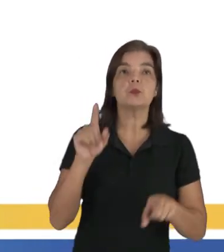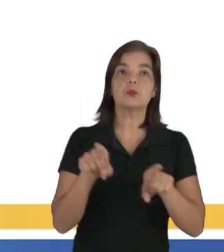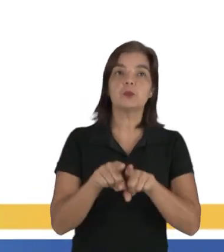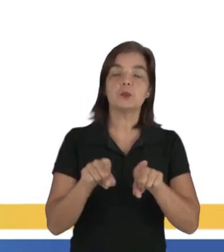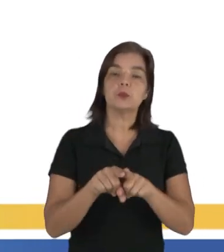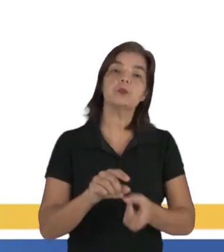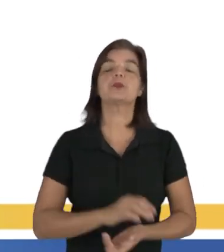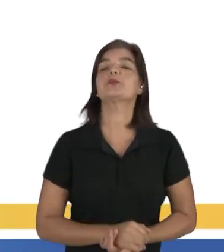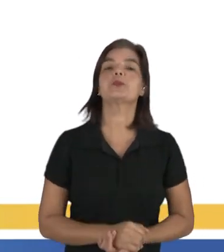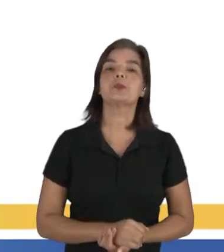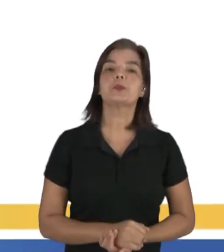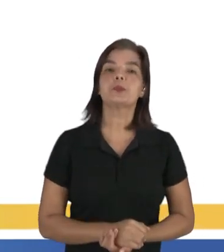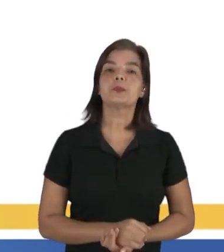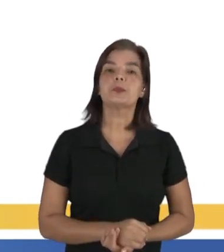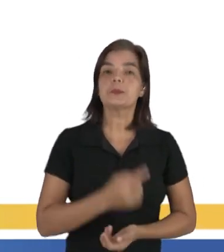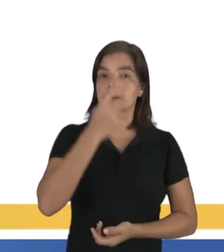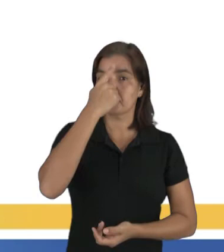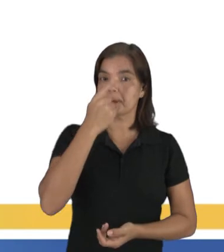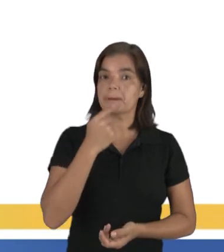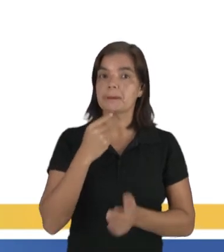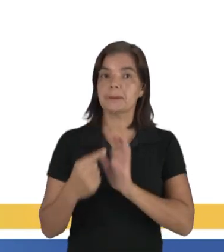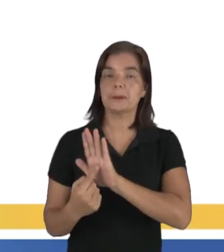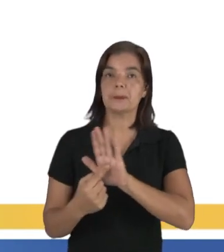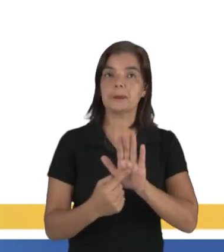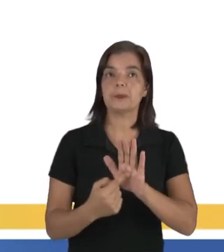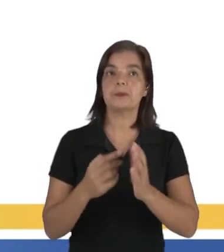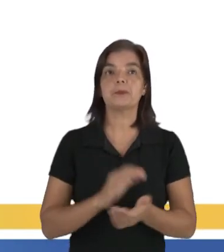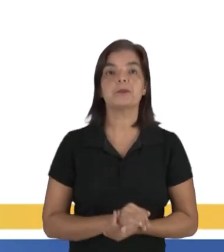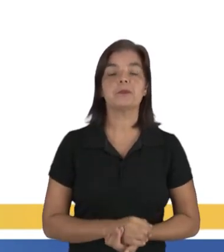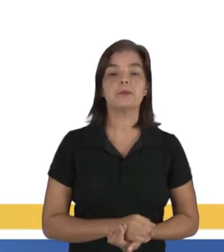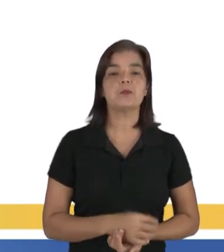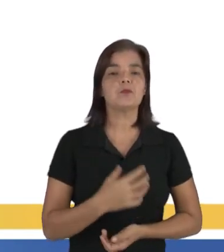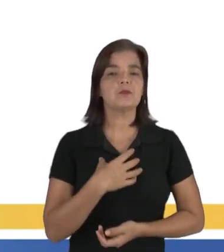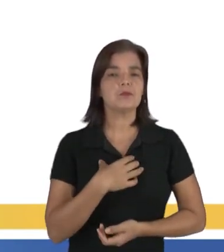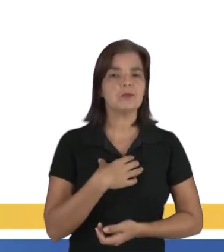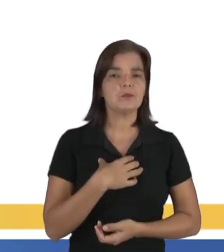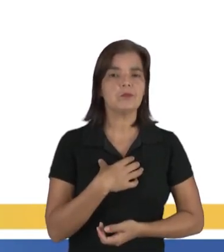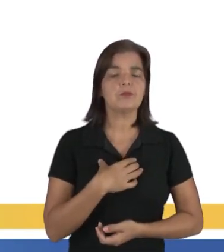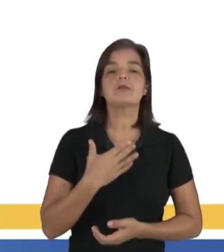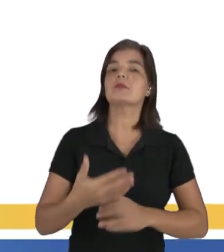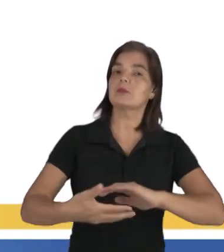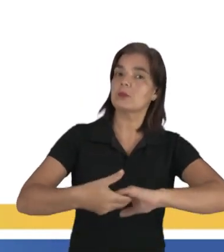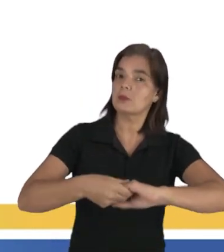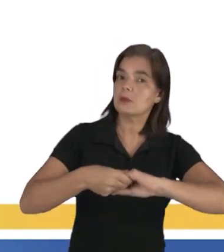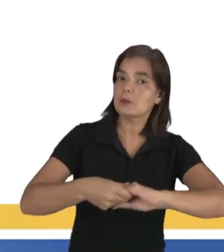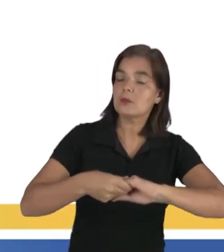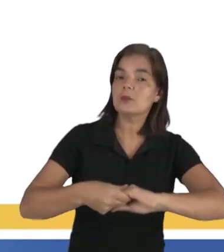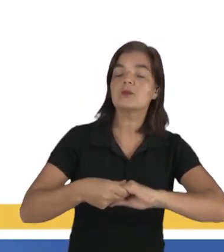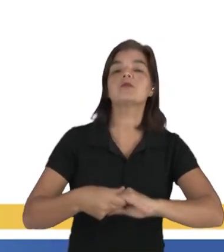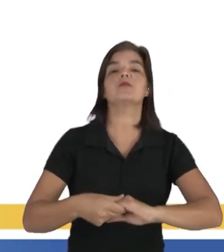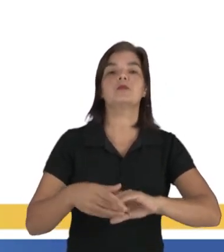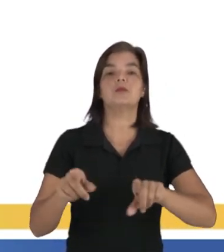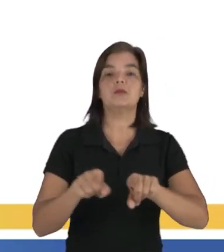entender esse post que eu trago para vocês. As várias maneiras de se cumprimentar, de se